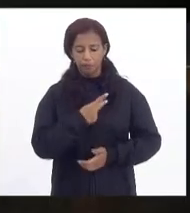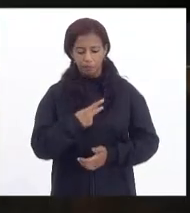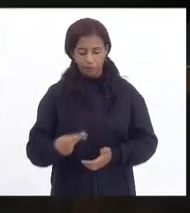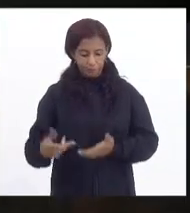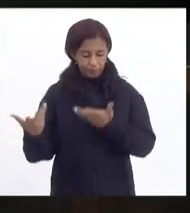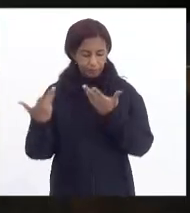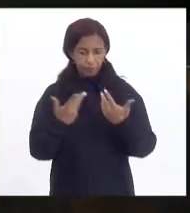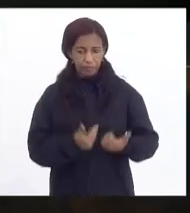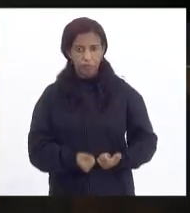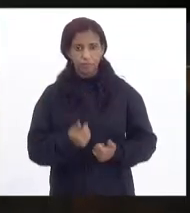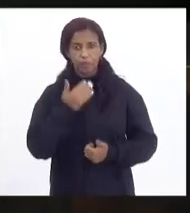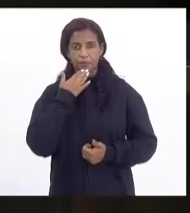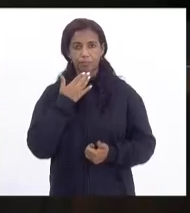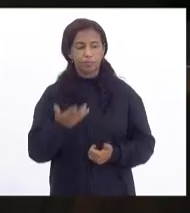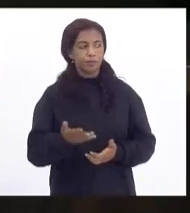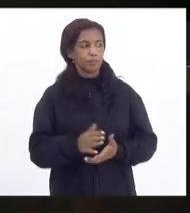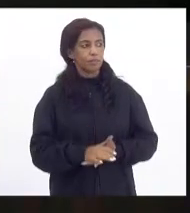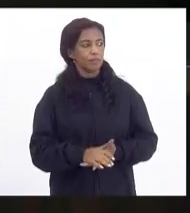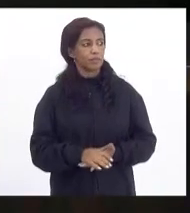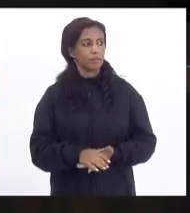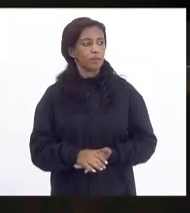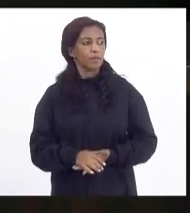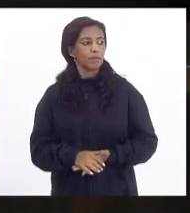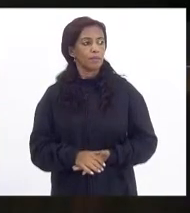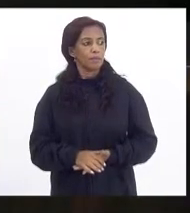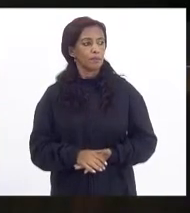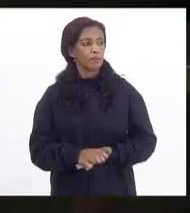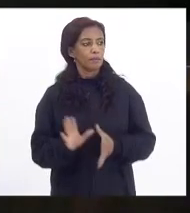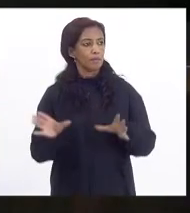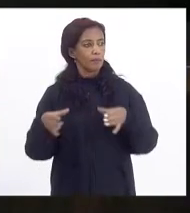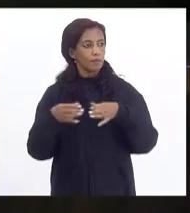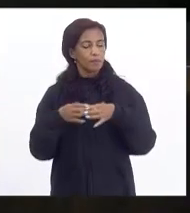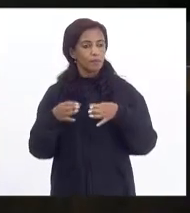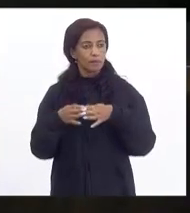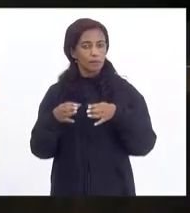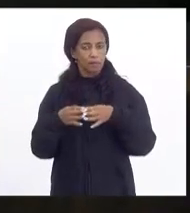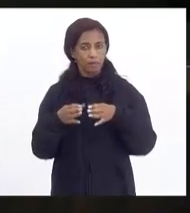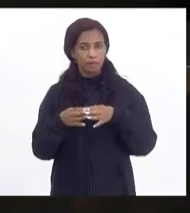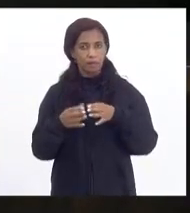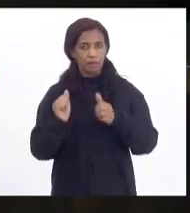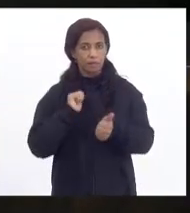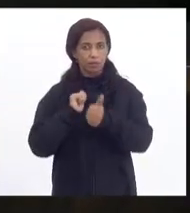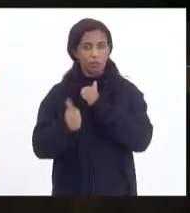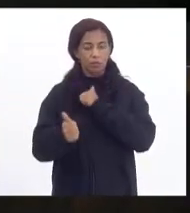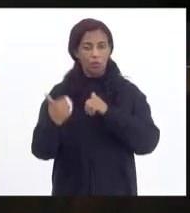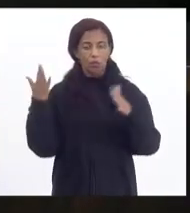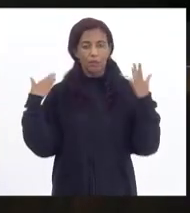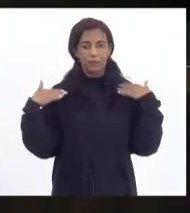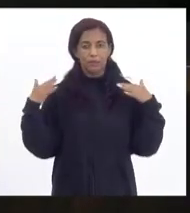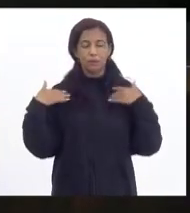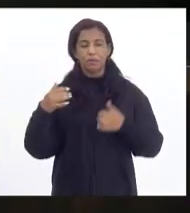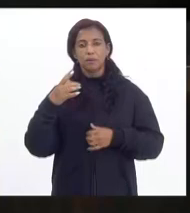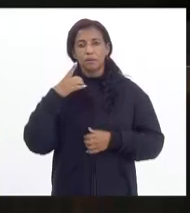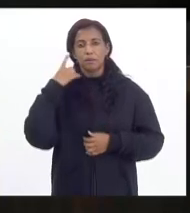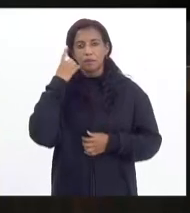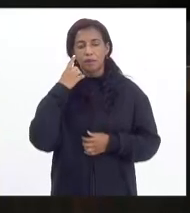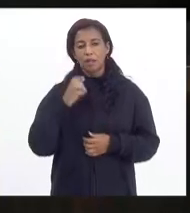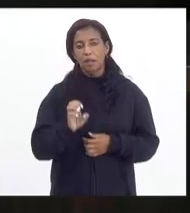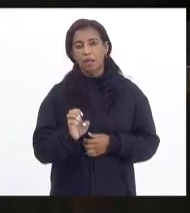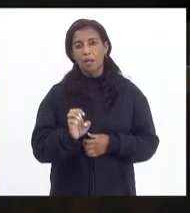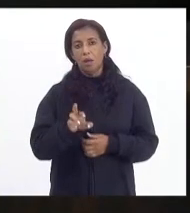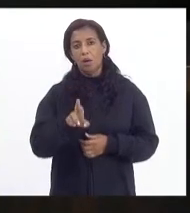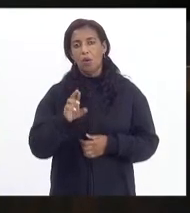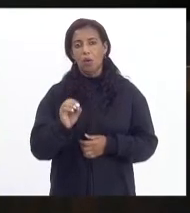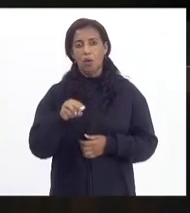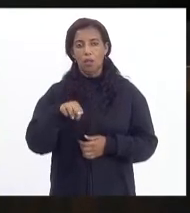interfere ao pedido de V. Exª. Pela Comissão de Esporte e Lazer, deputado Ronaldo Iquieta,